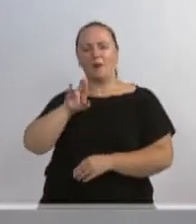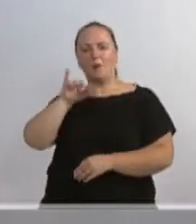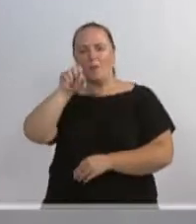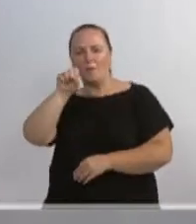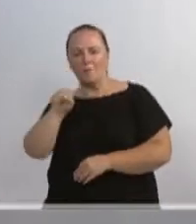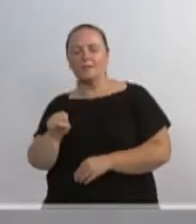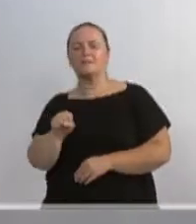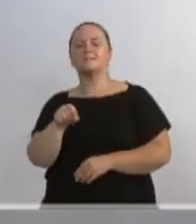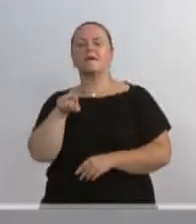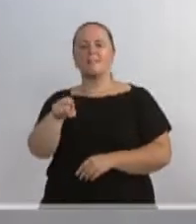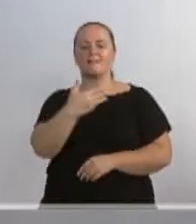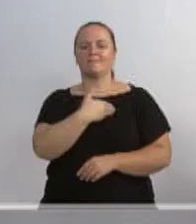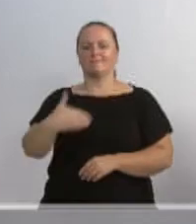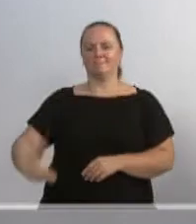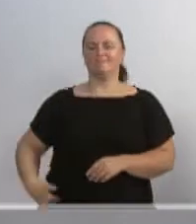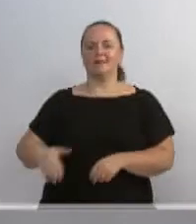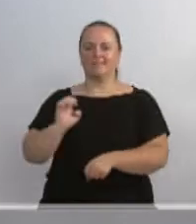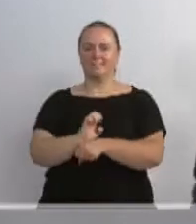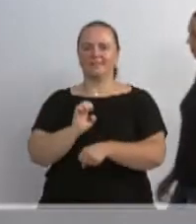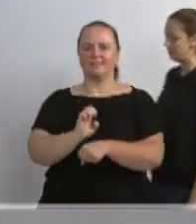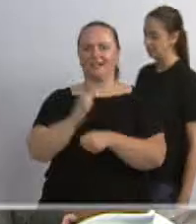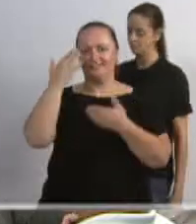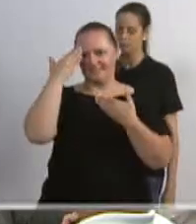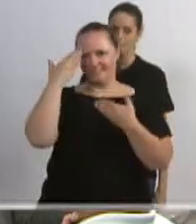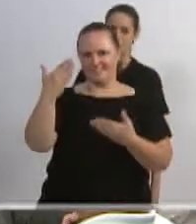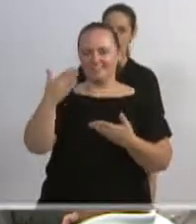governou o nosso estado. Muito obrigado.